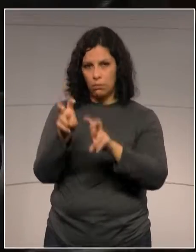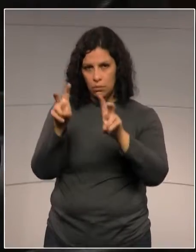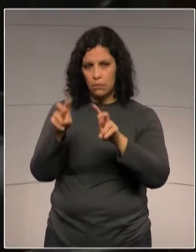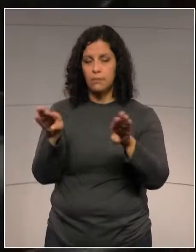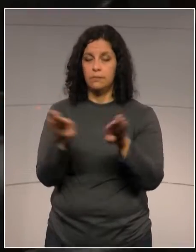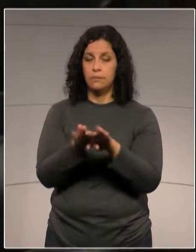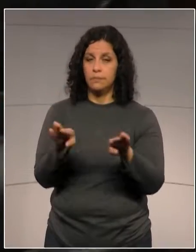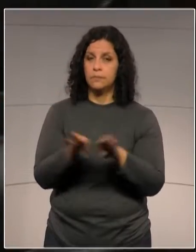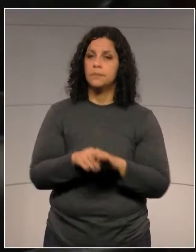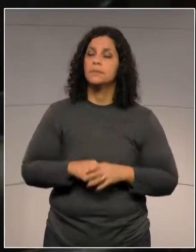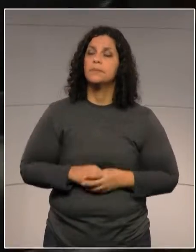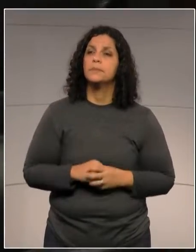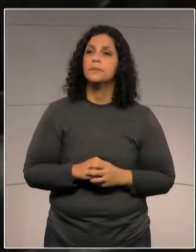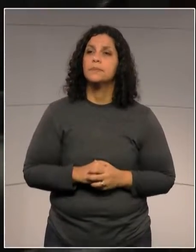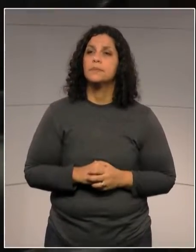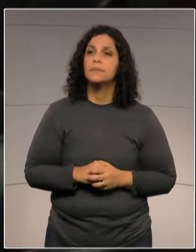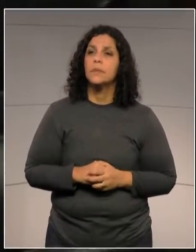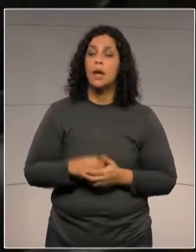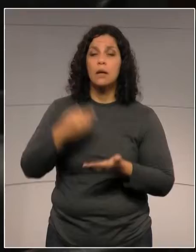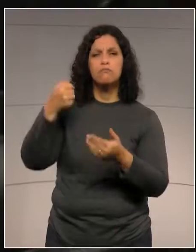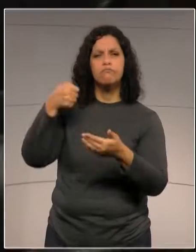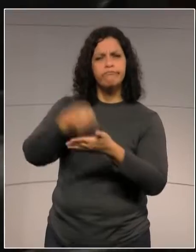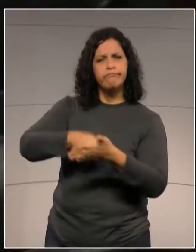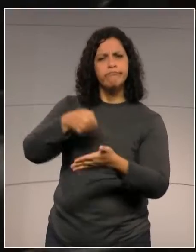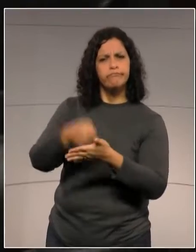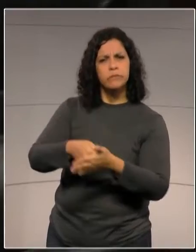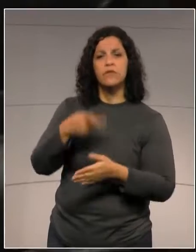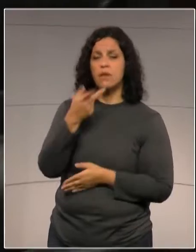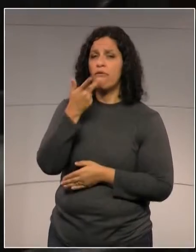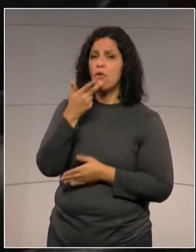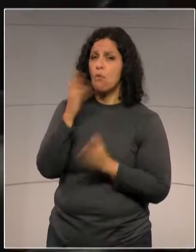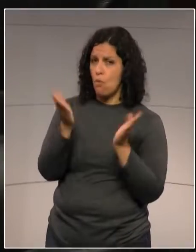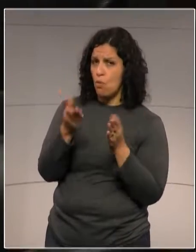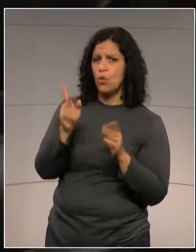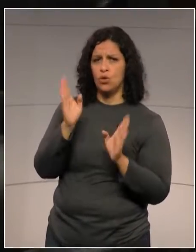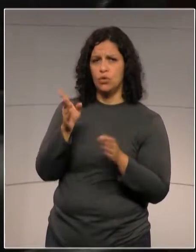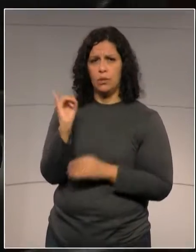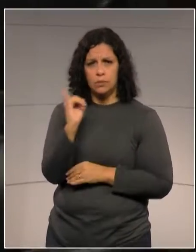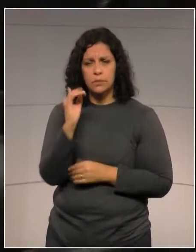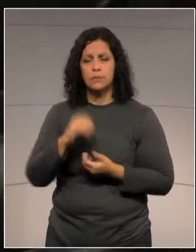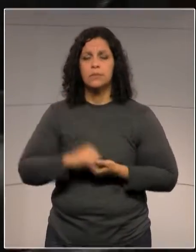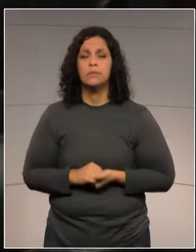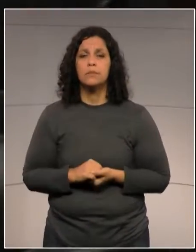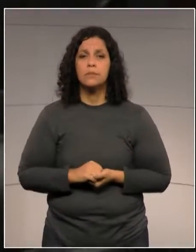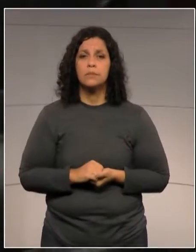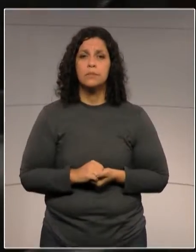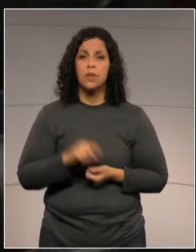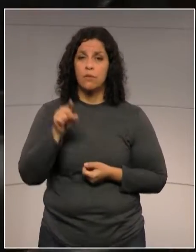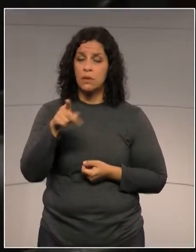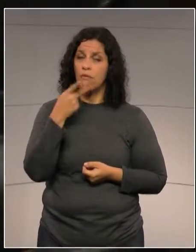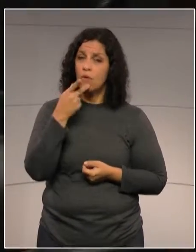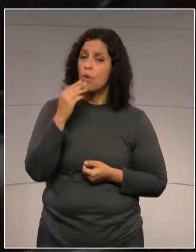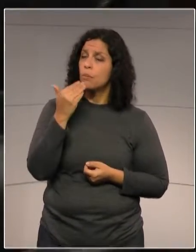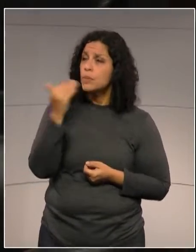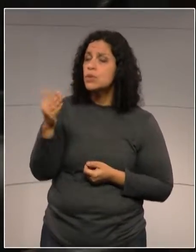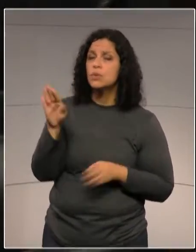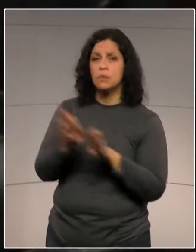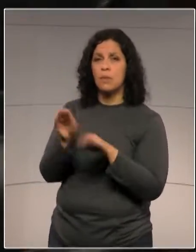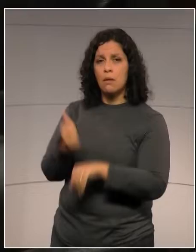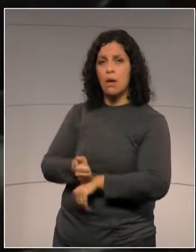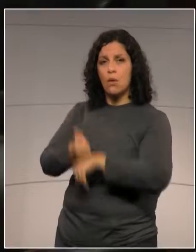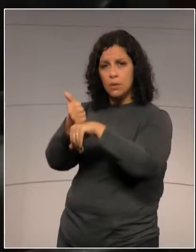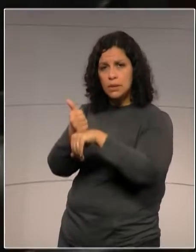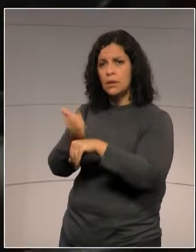nesta cobrança eloquente que a Vossa Excelência faz. Já a Vossa Excelência fez um apelo ao líder do governo.